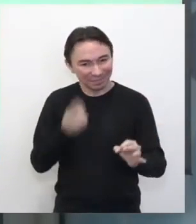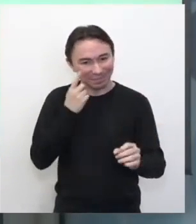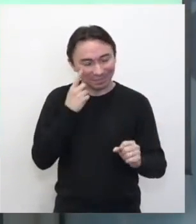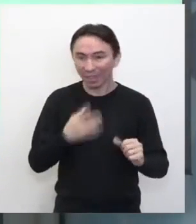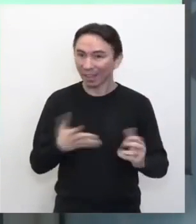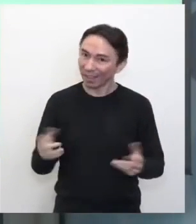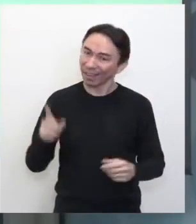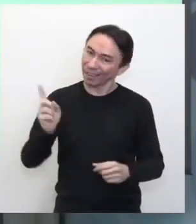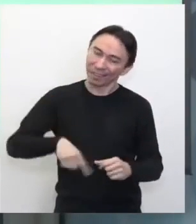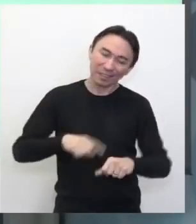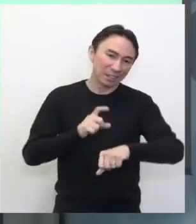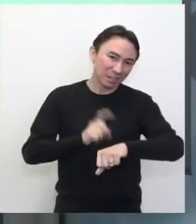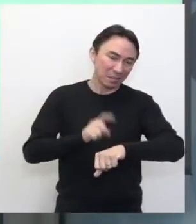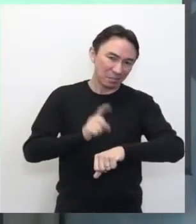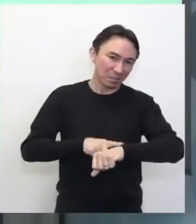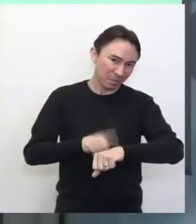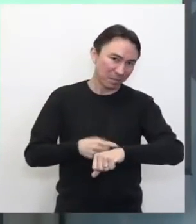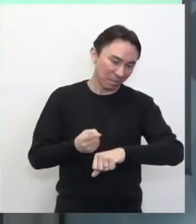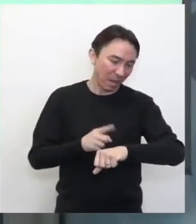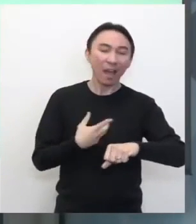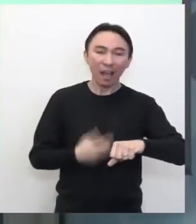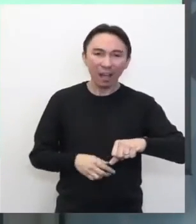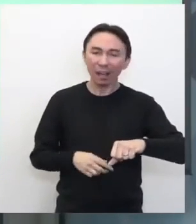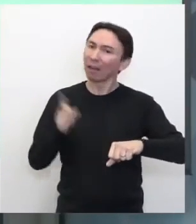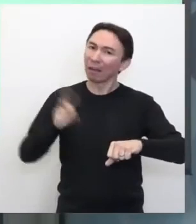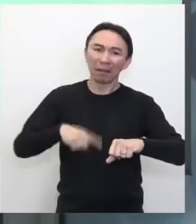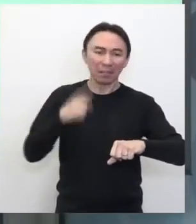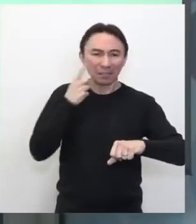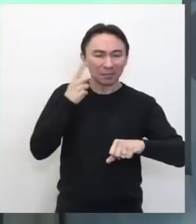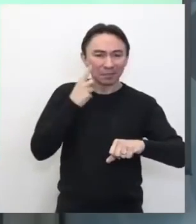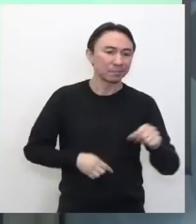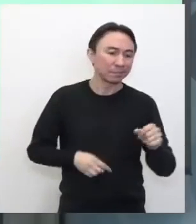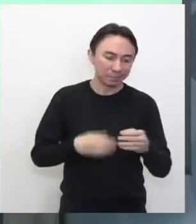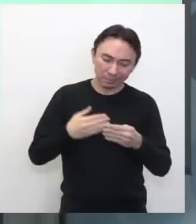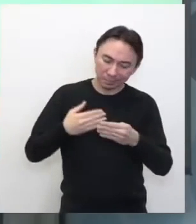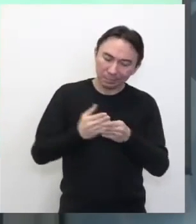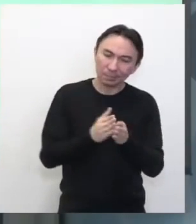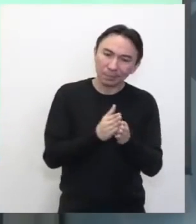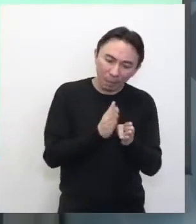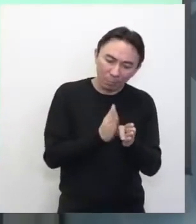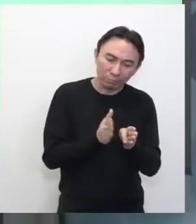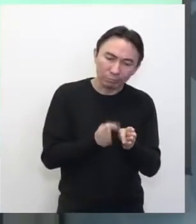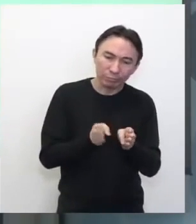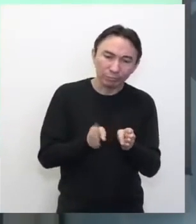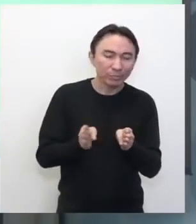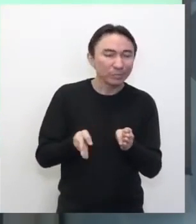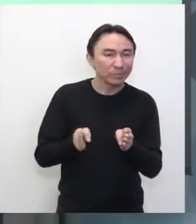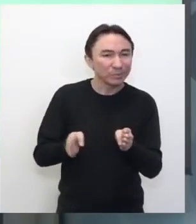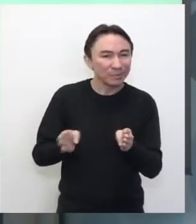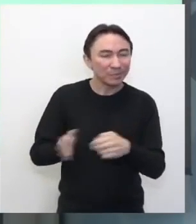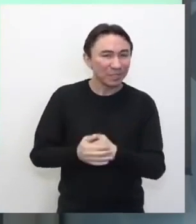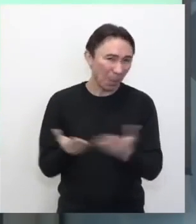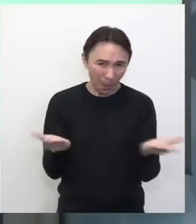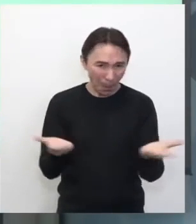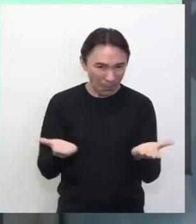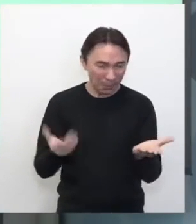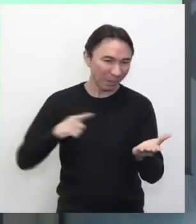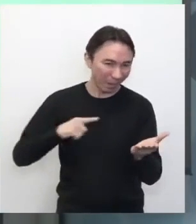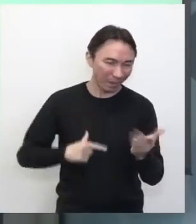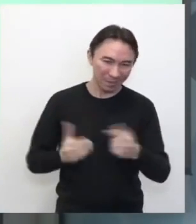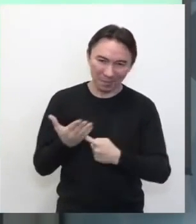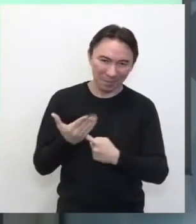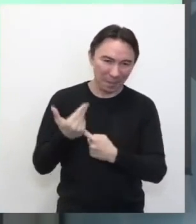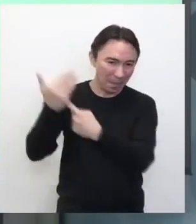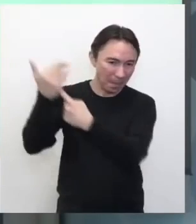relógio, ele é para marcar aí um determinado horário e etc. Hoje, com a tecnologia, né? Hoje nós